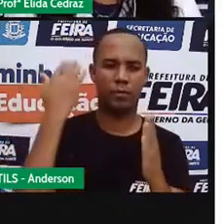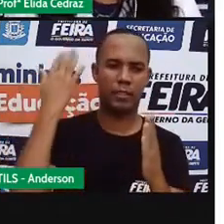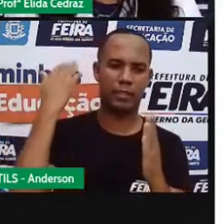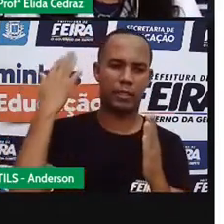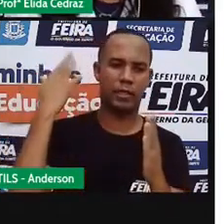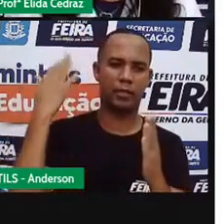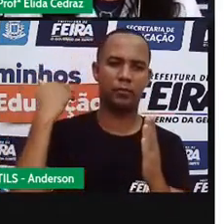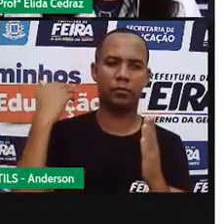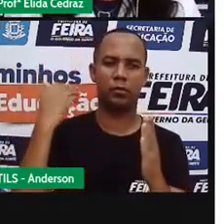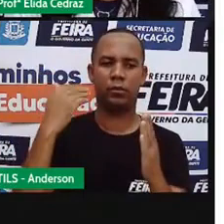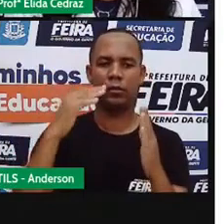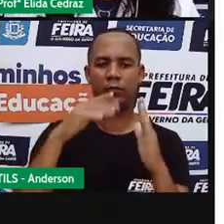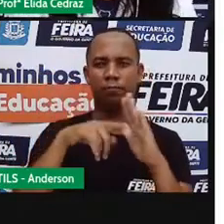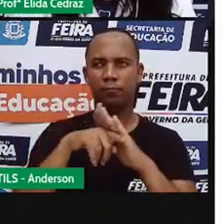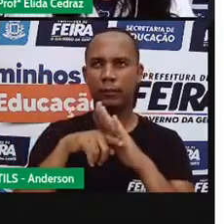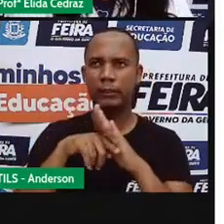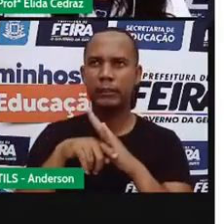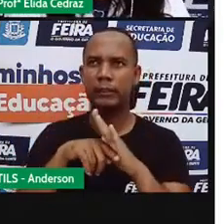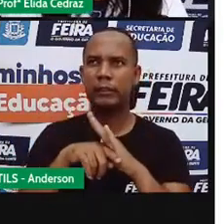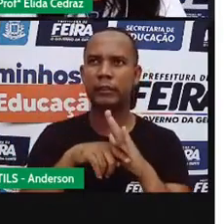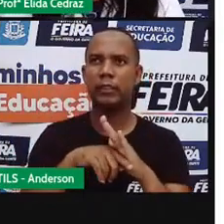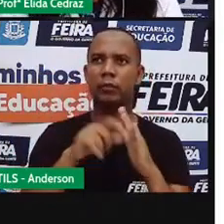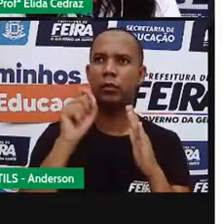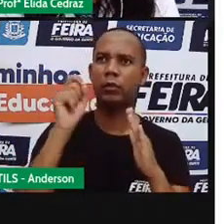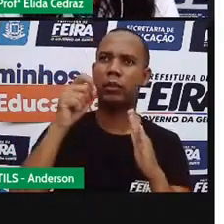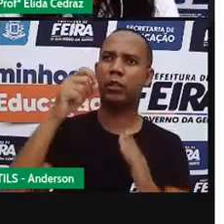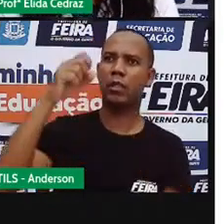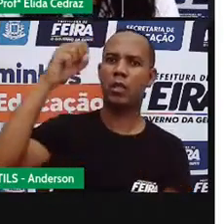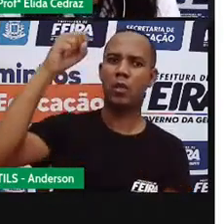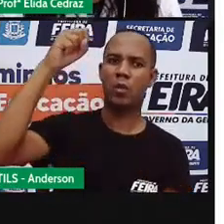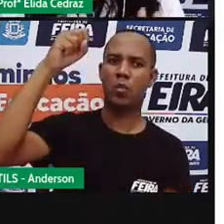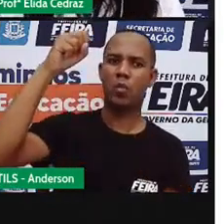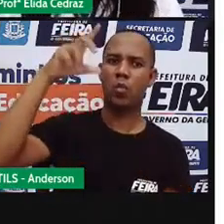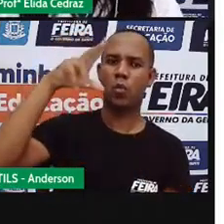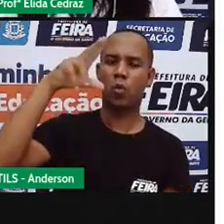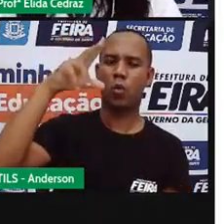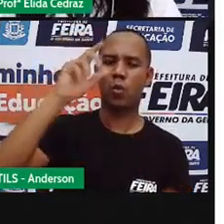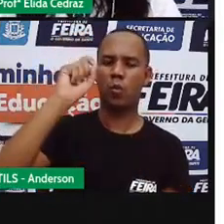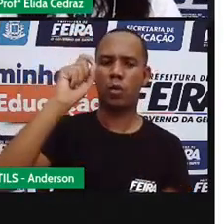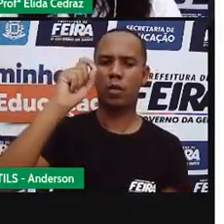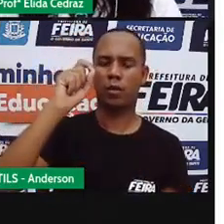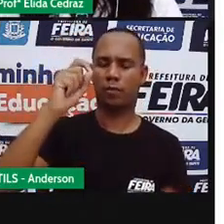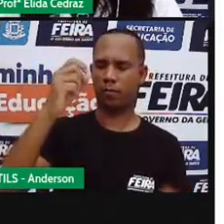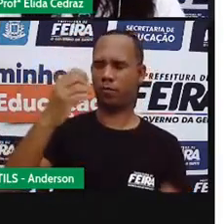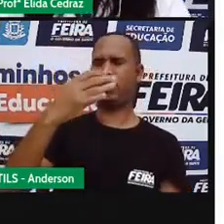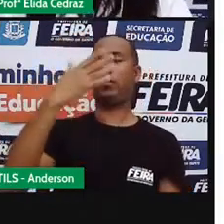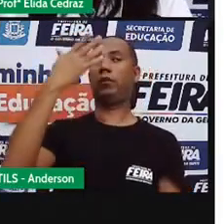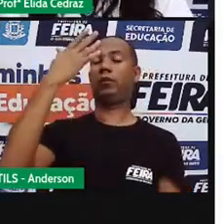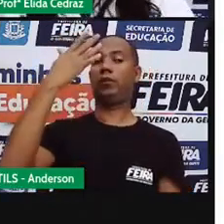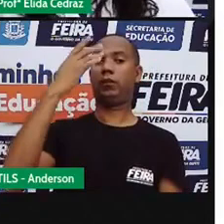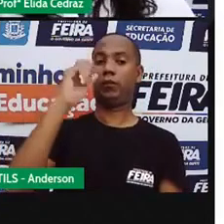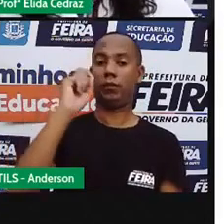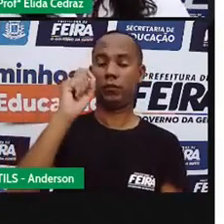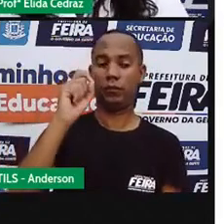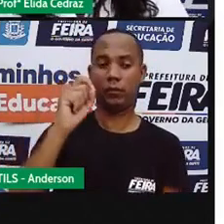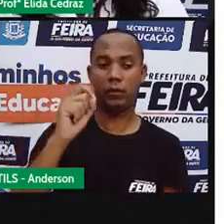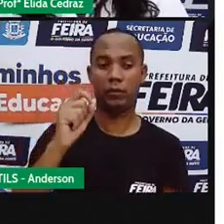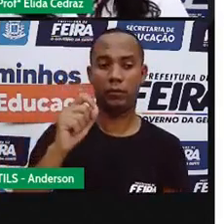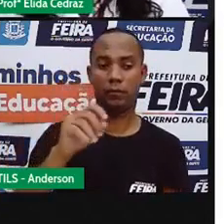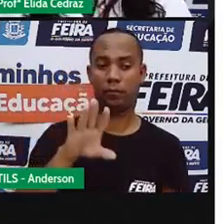radiação solar? Que o raio do sol vem em linha reta, bate nas superfícies e umas